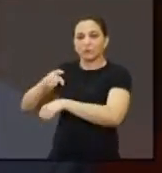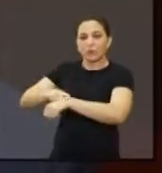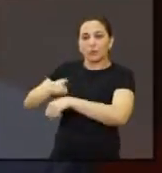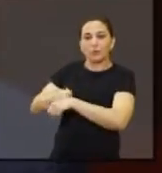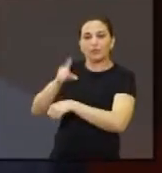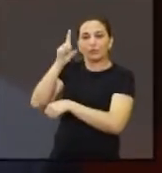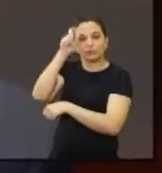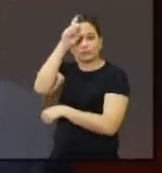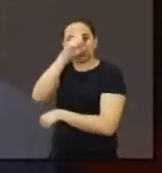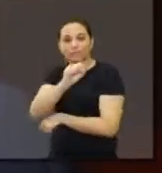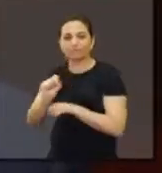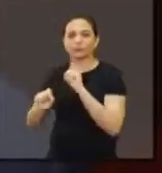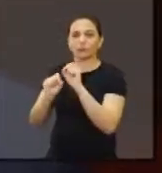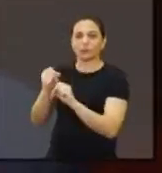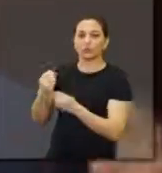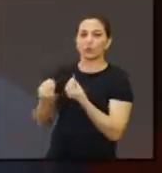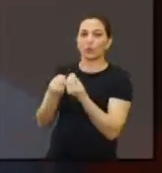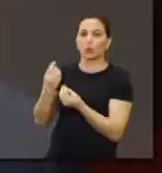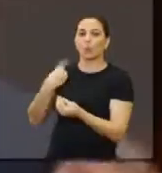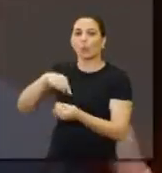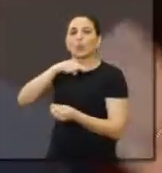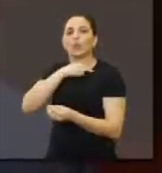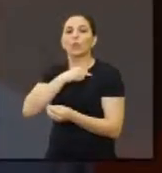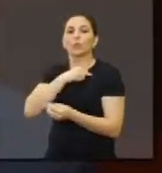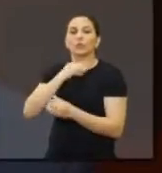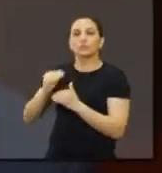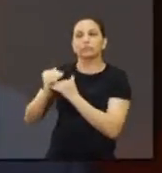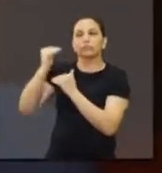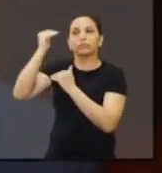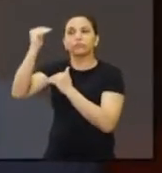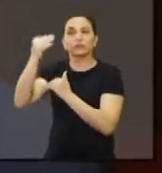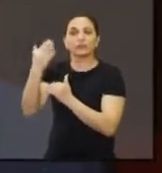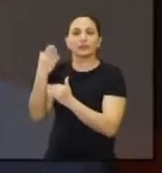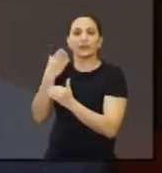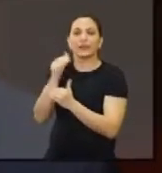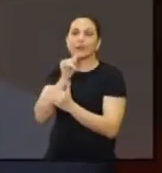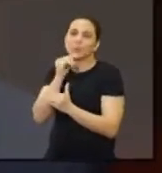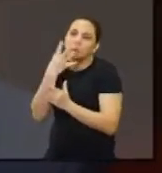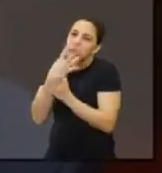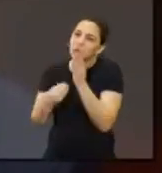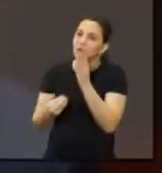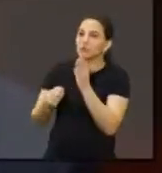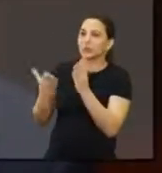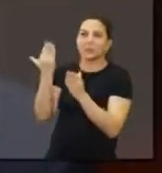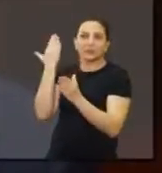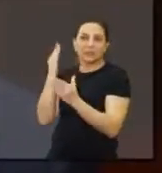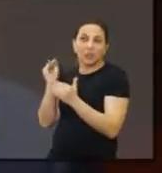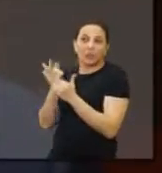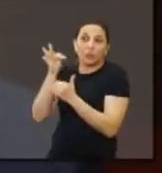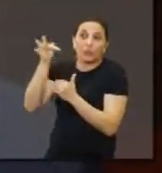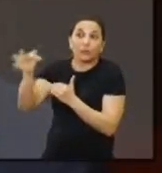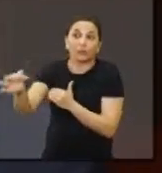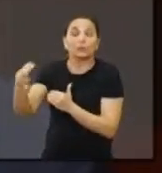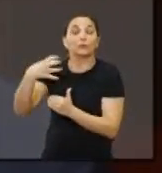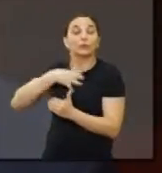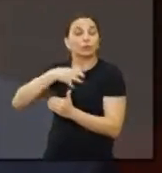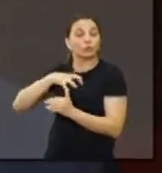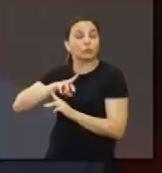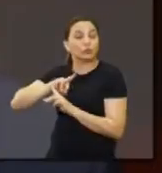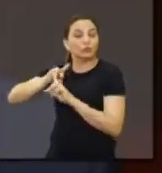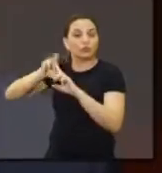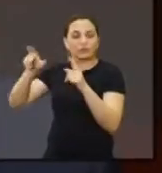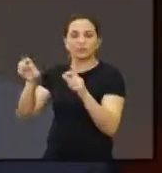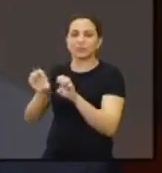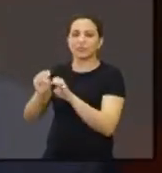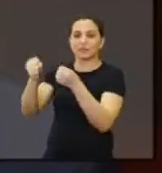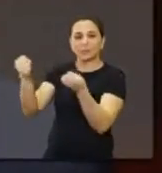crise. De que modo nós superamos o modelo anterior para o modelo do futuro, que haverá de ser um modelo de estabilidade